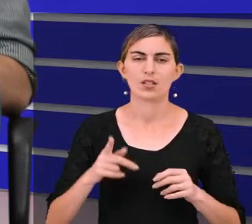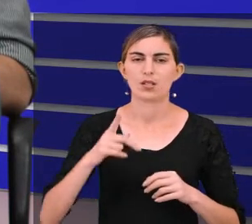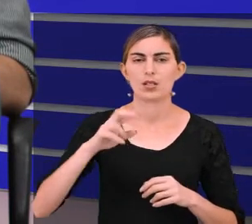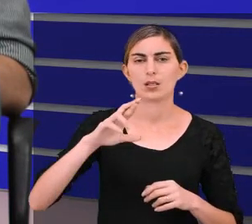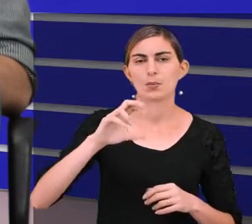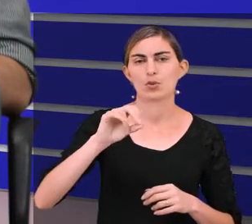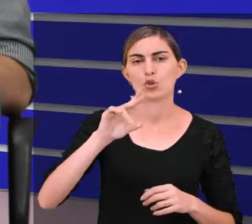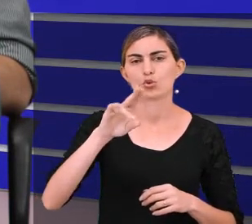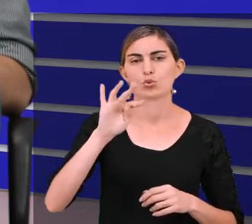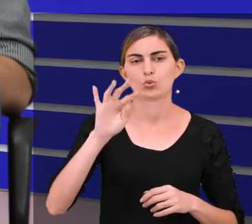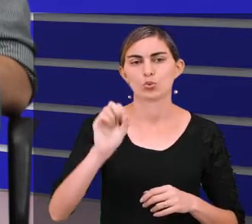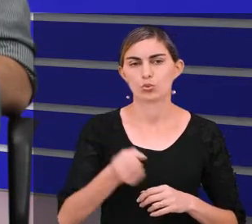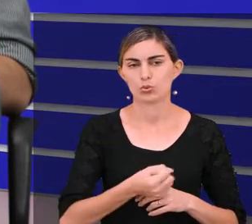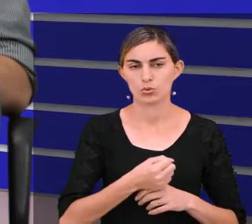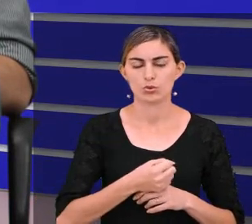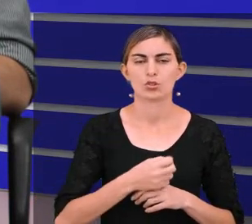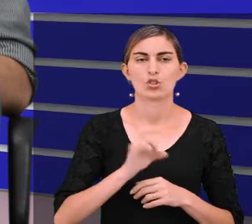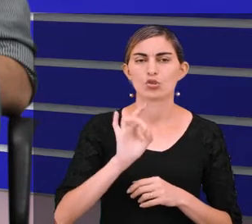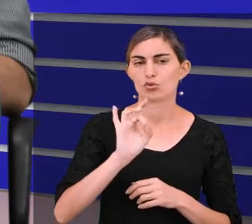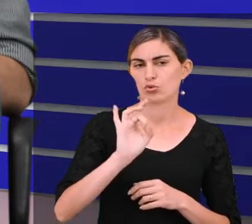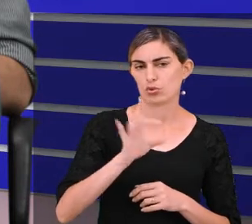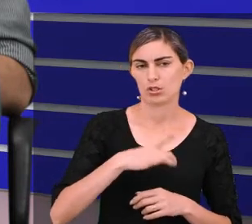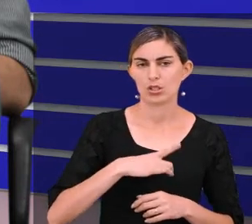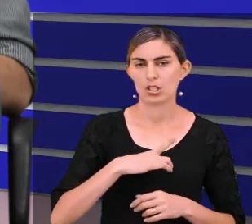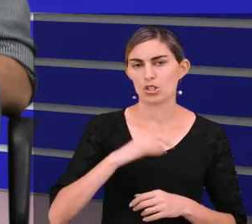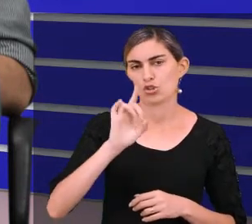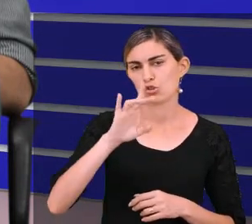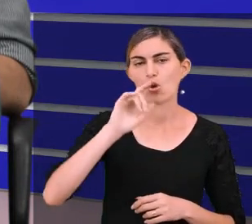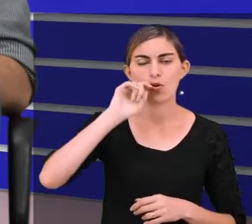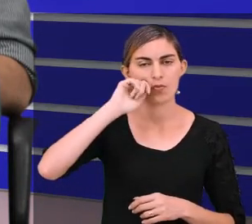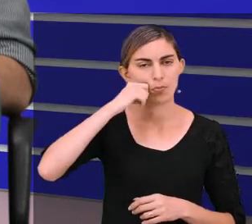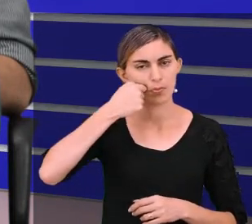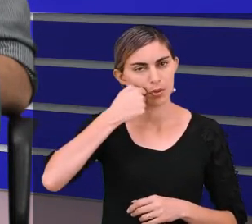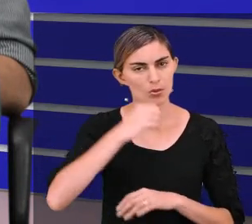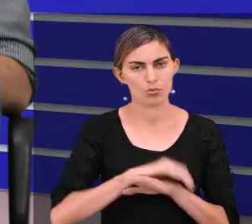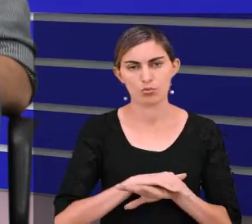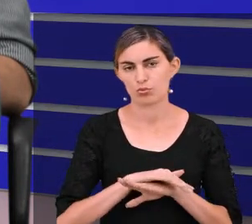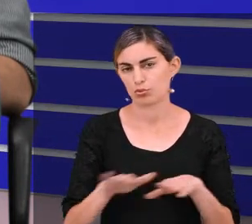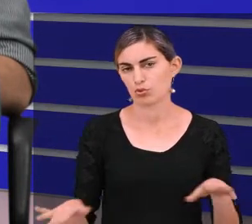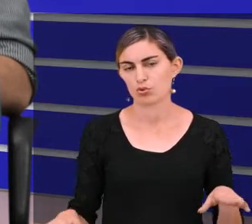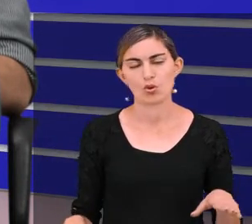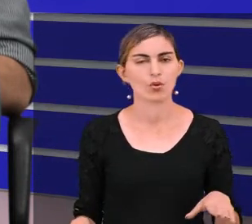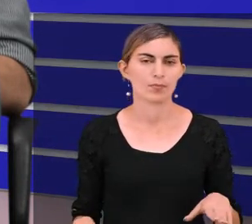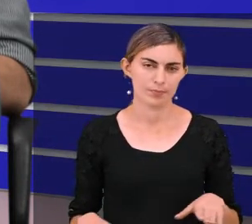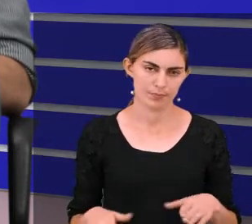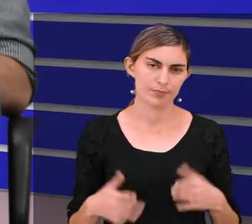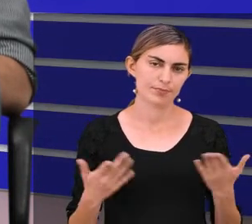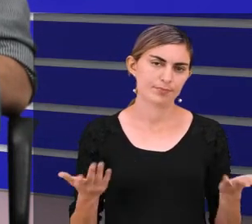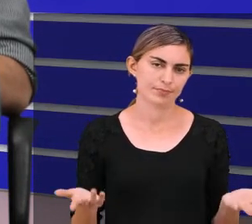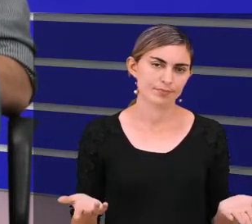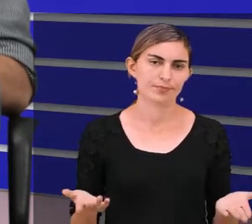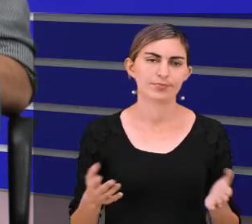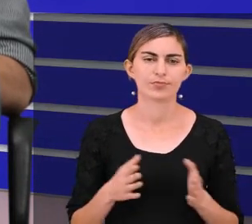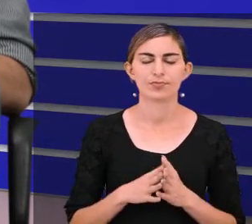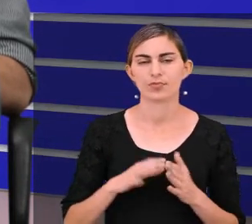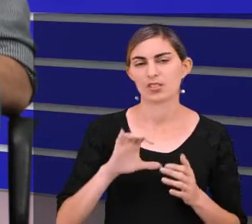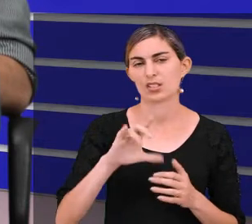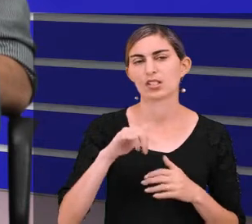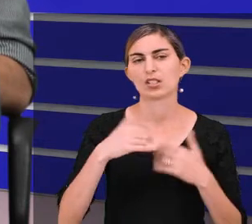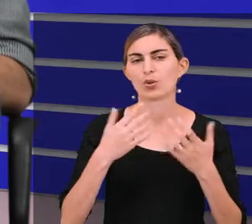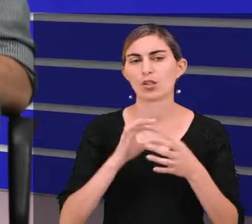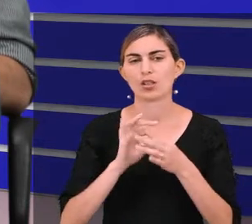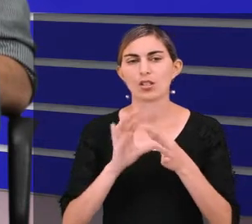produtos na padaria e não tem só o pão francês. Oferecer muito mais lá para o seu cliente.